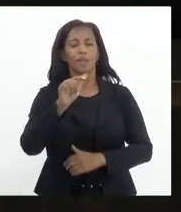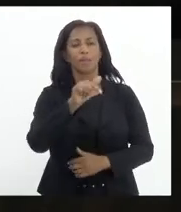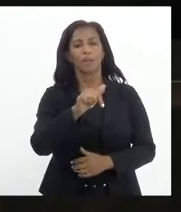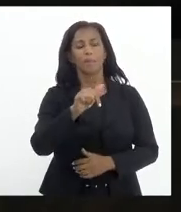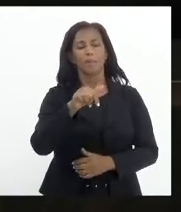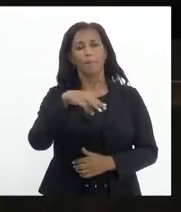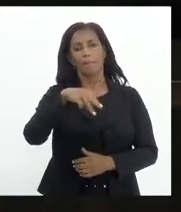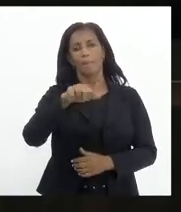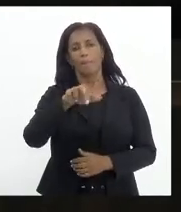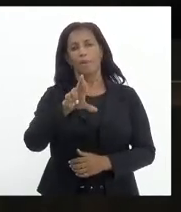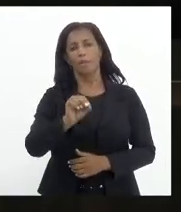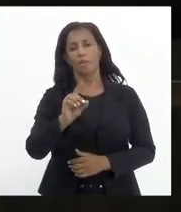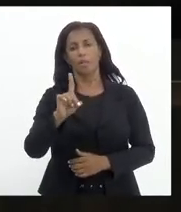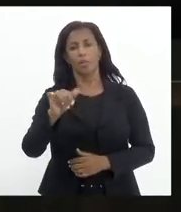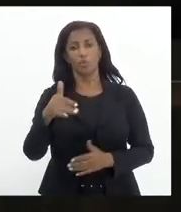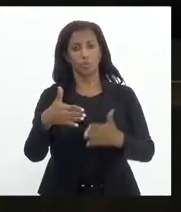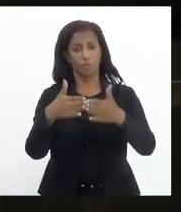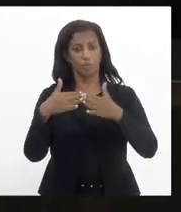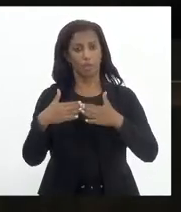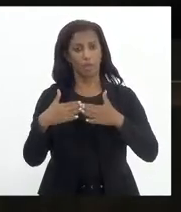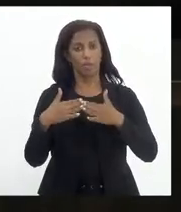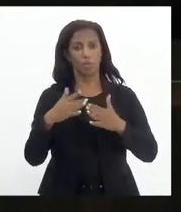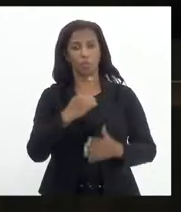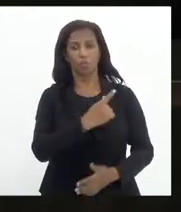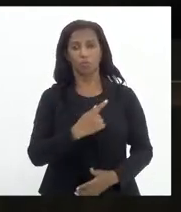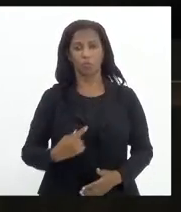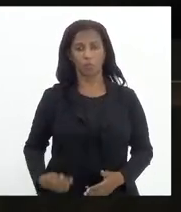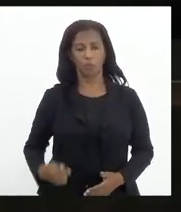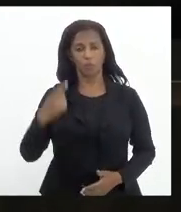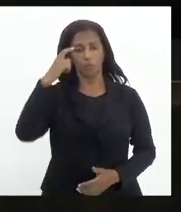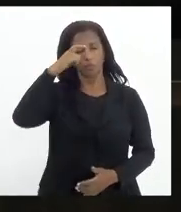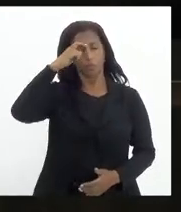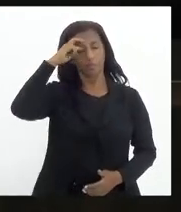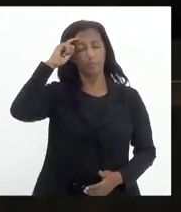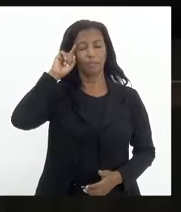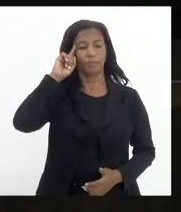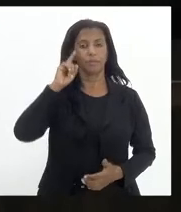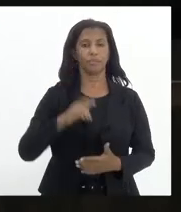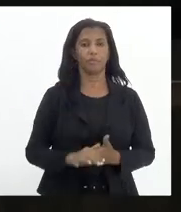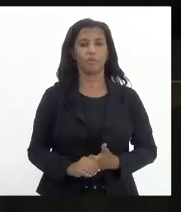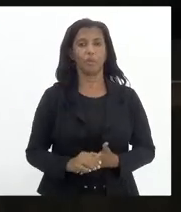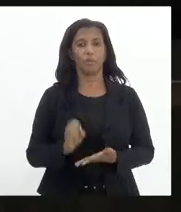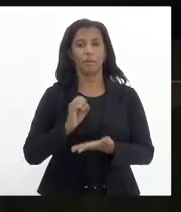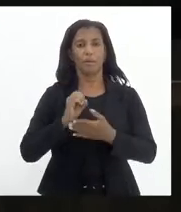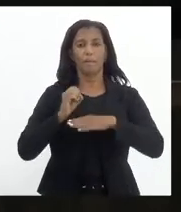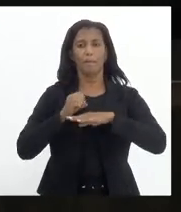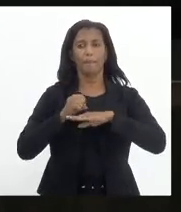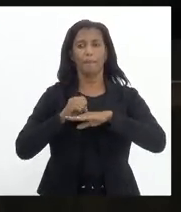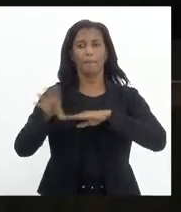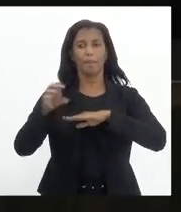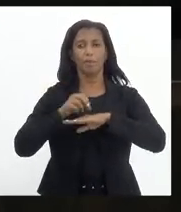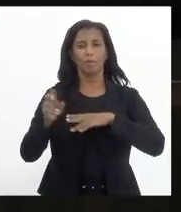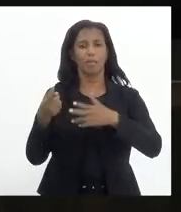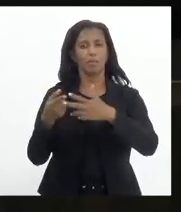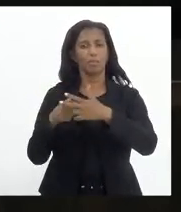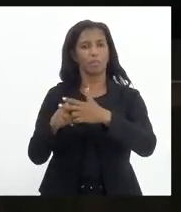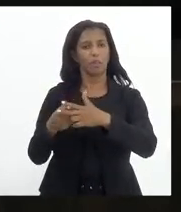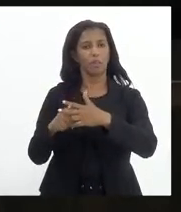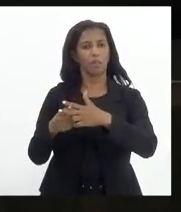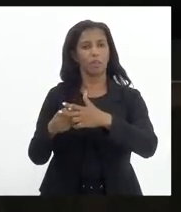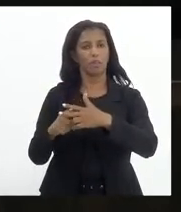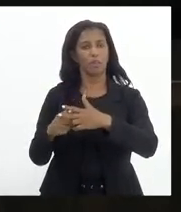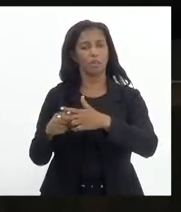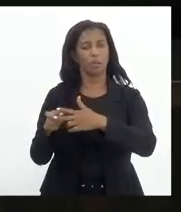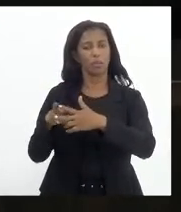Marcelo Dino. Solicita ao governador, em exercício do Estado do Rio de Janeiro, Cláudio Castro, o envio de mensagens dispondo sobre a regularização funcional